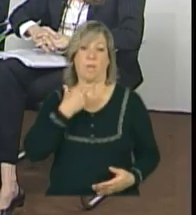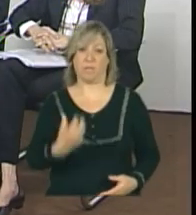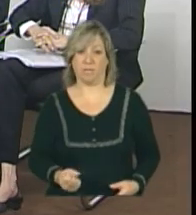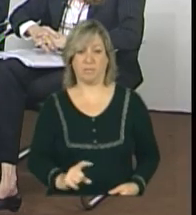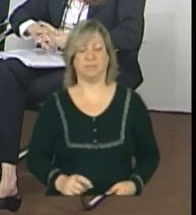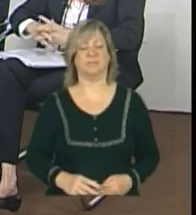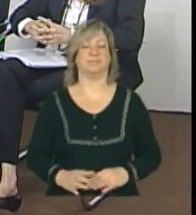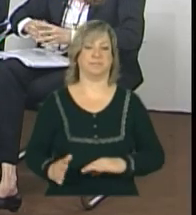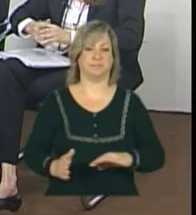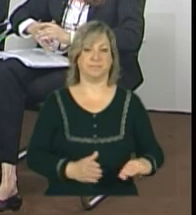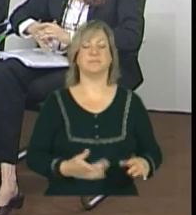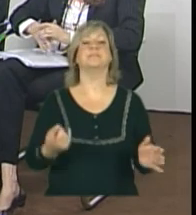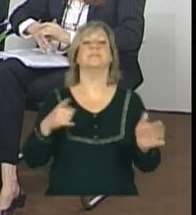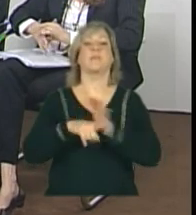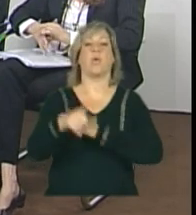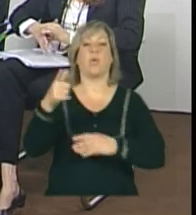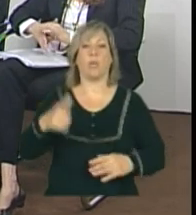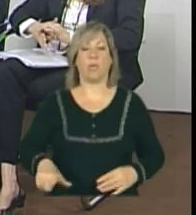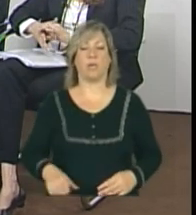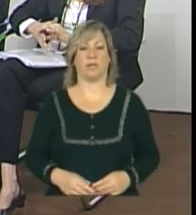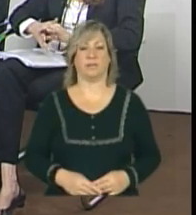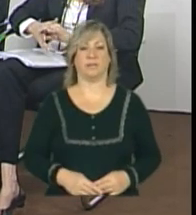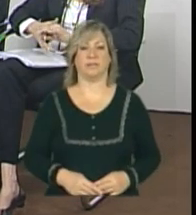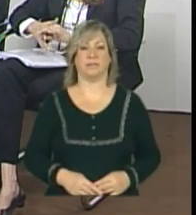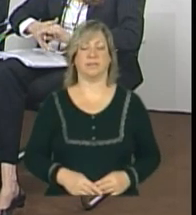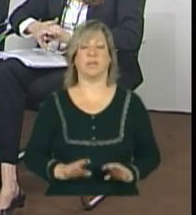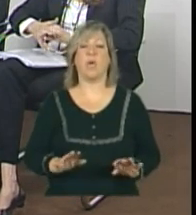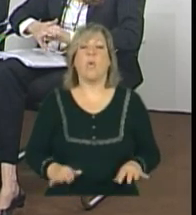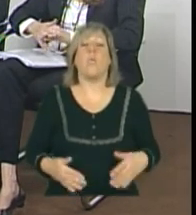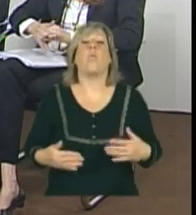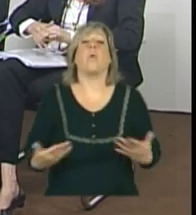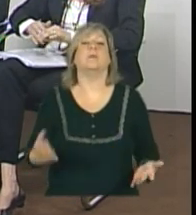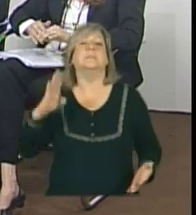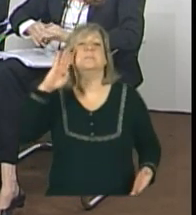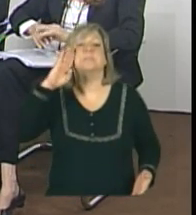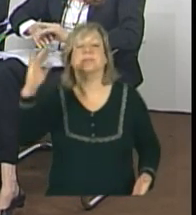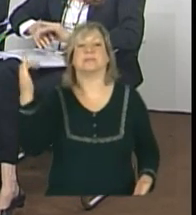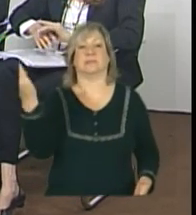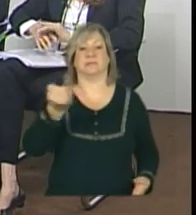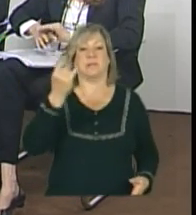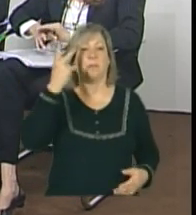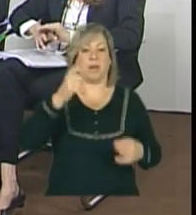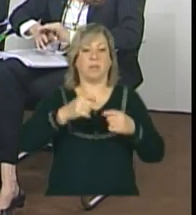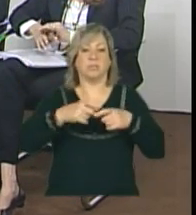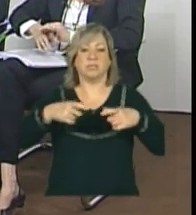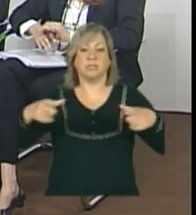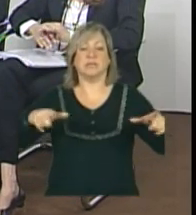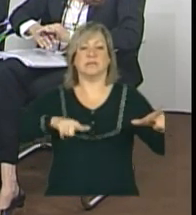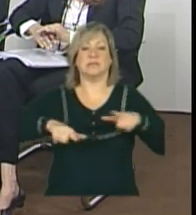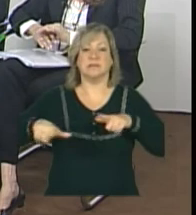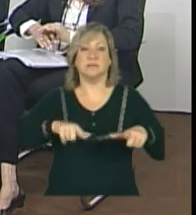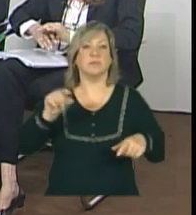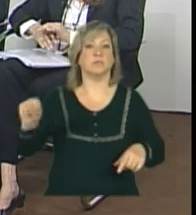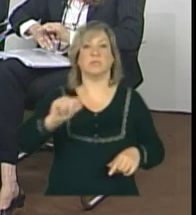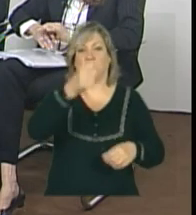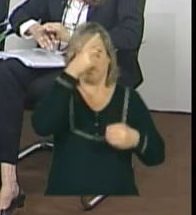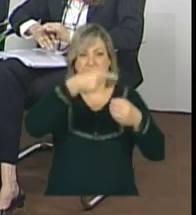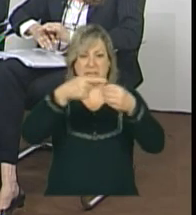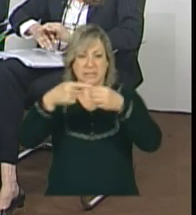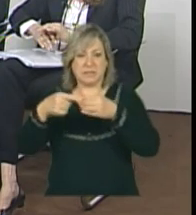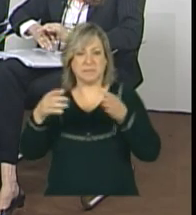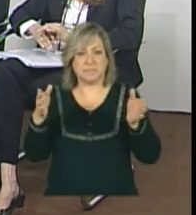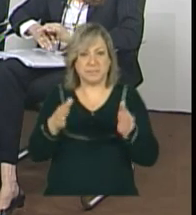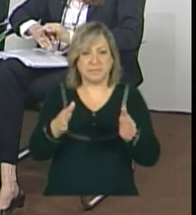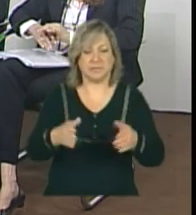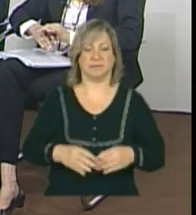A próxima pergunta é... Qual a prioridade para a expansão dos serviços nos municípios de pequeno porte